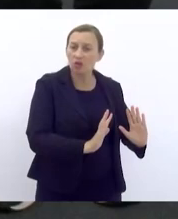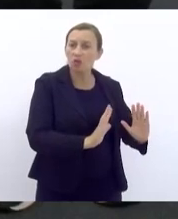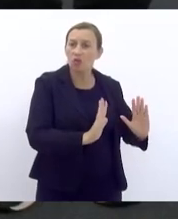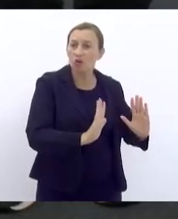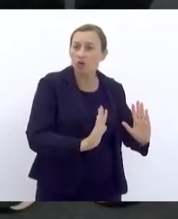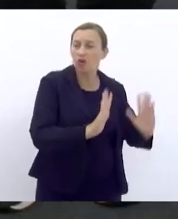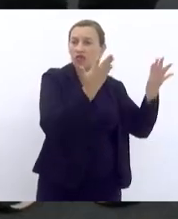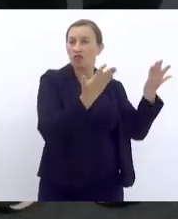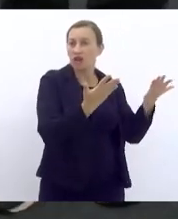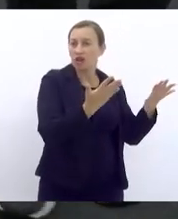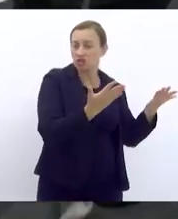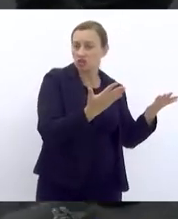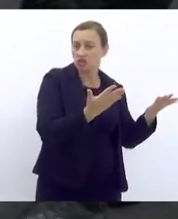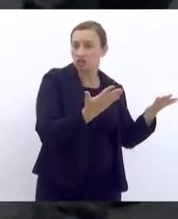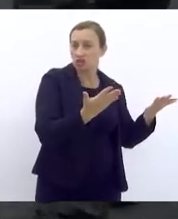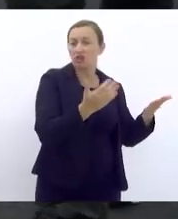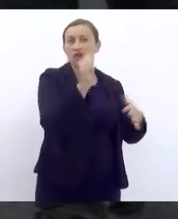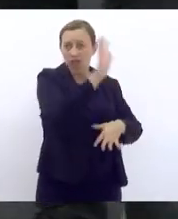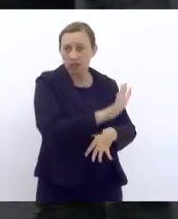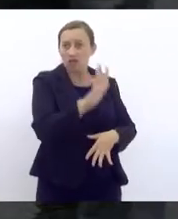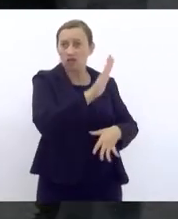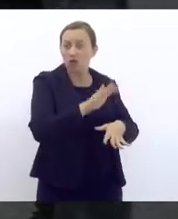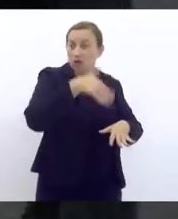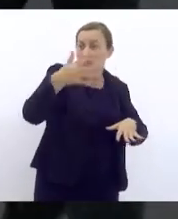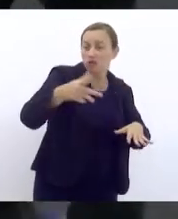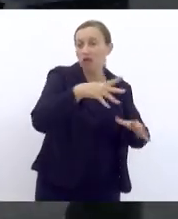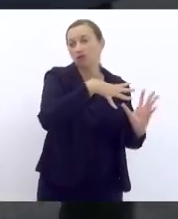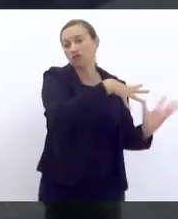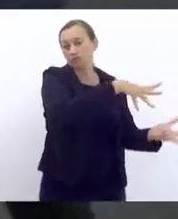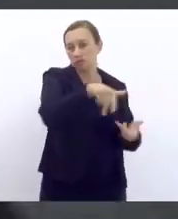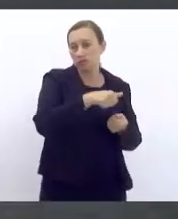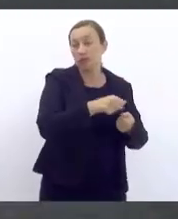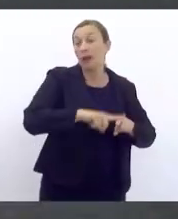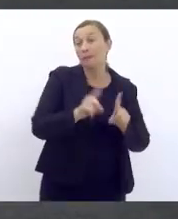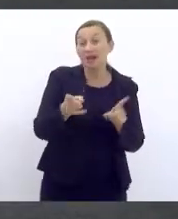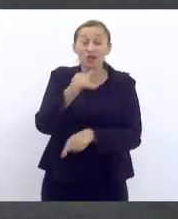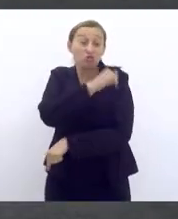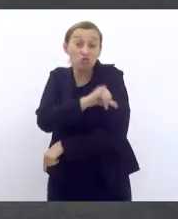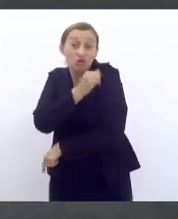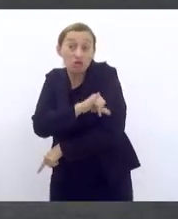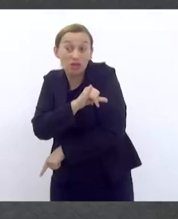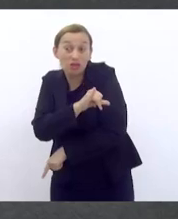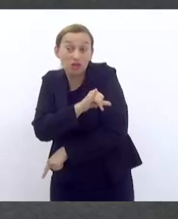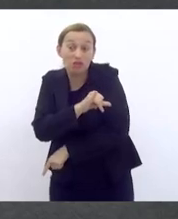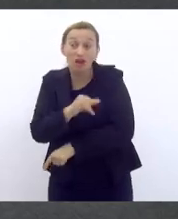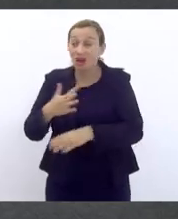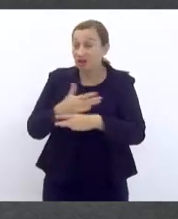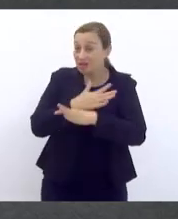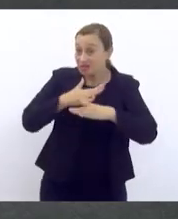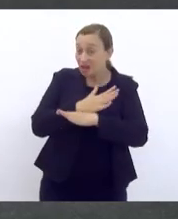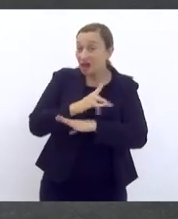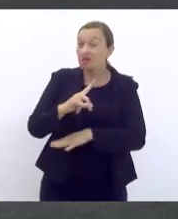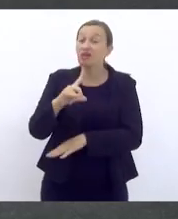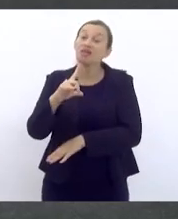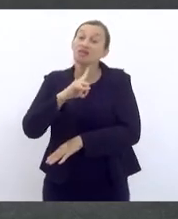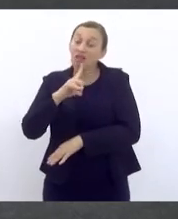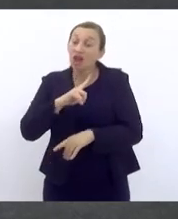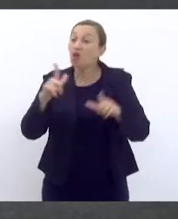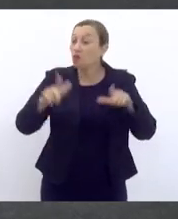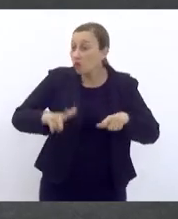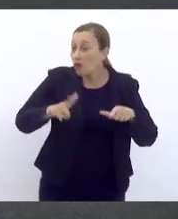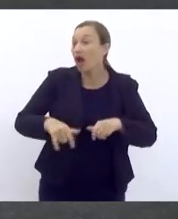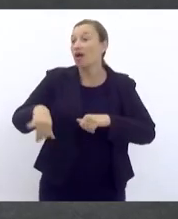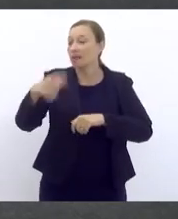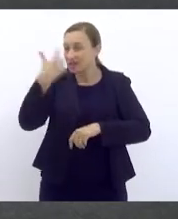no âmbito nacional e internacional. mas o Rio de Janeiro, a cidade do Rio, tem estofo para ser a capital